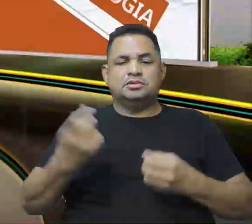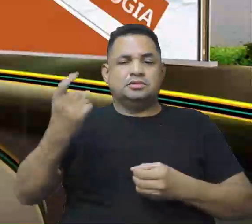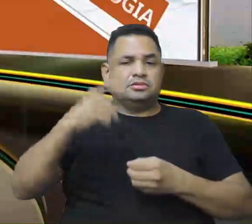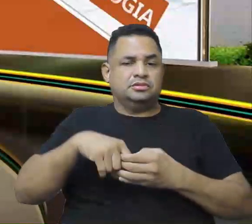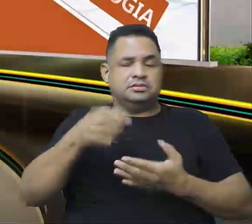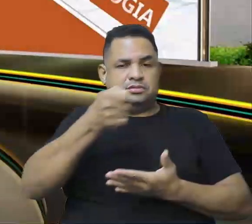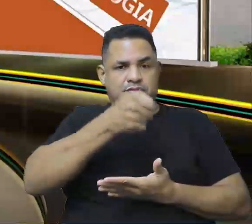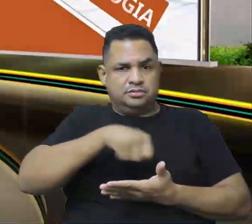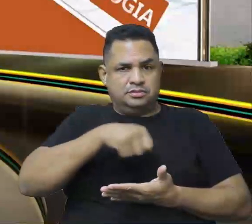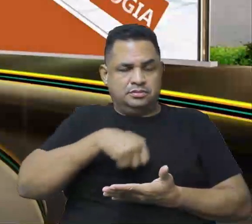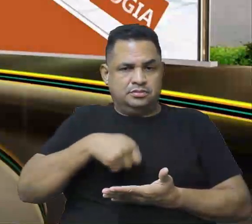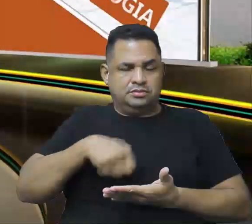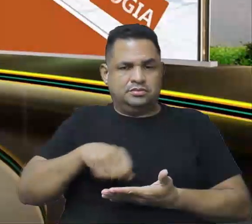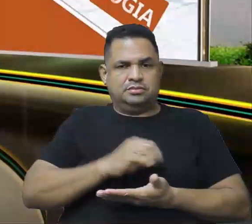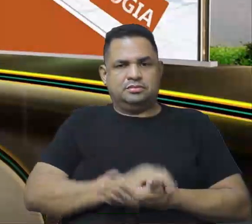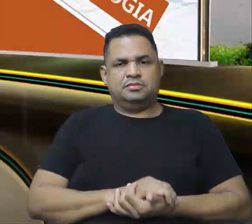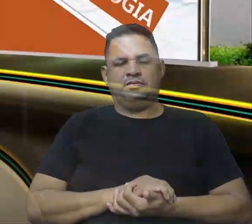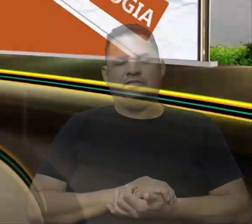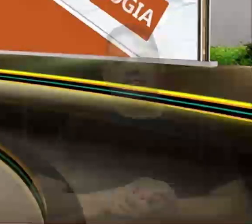para a nossa correção. Vamos lá!